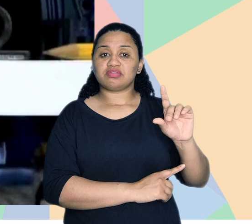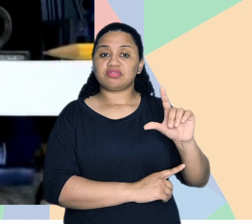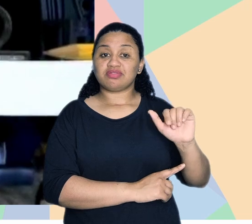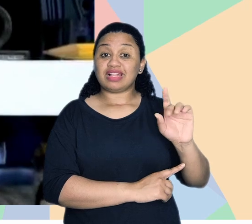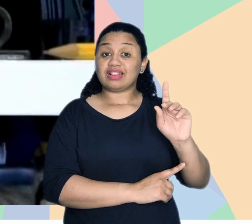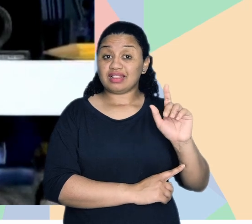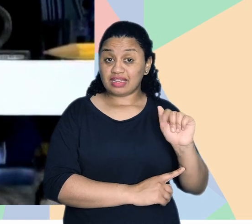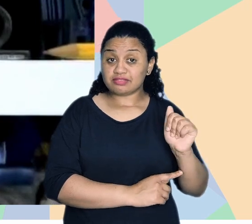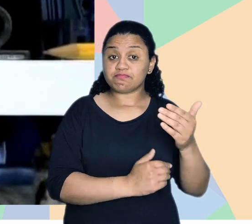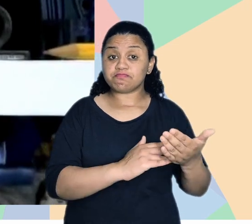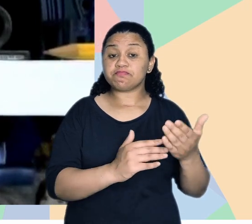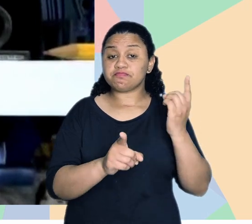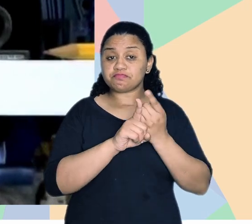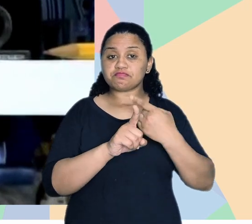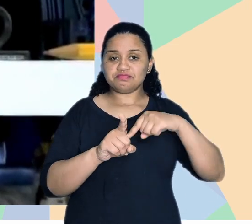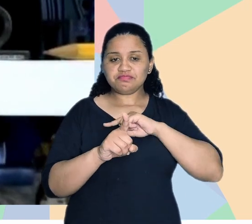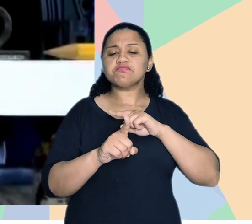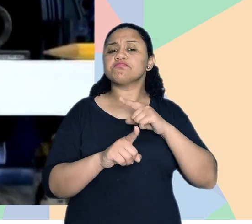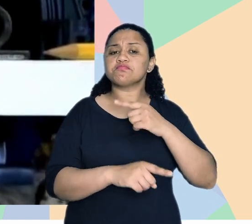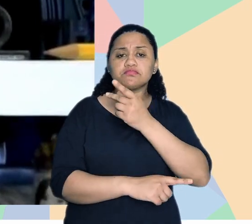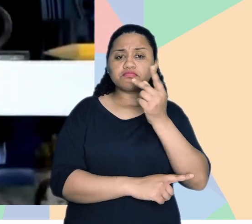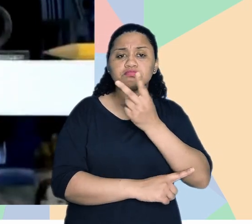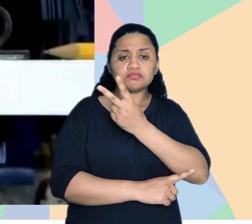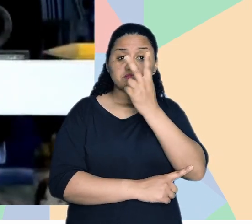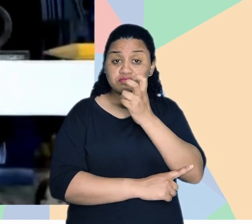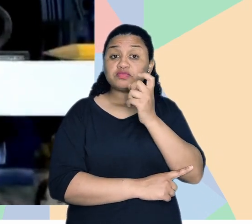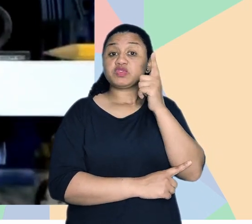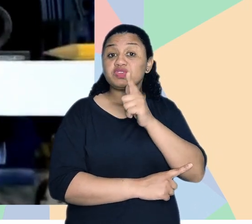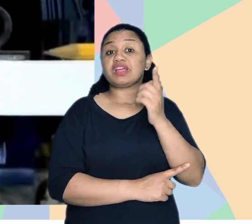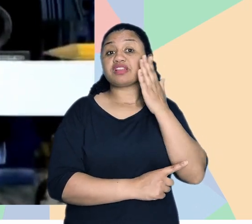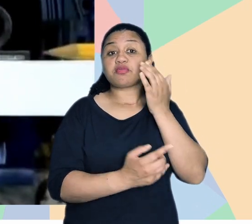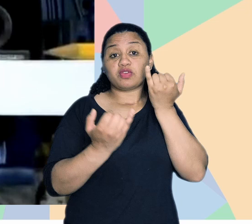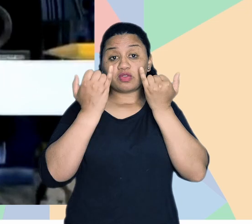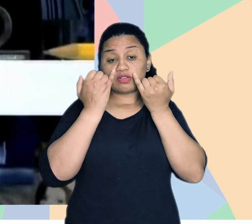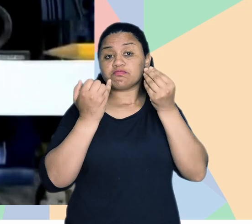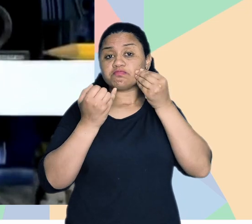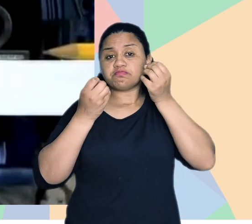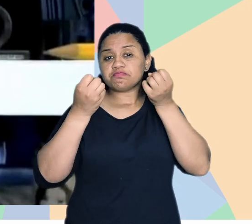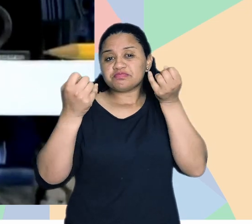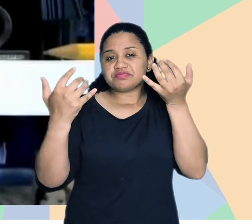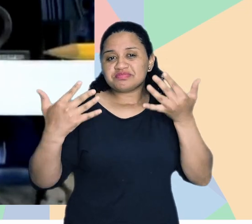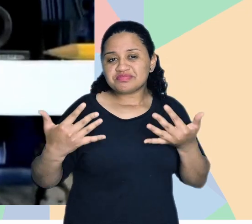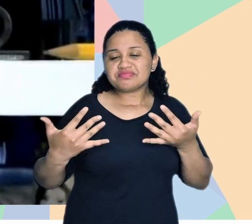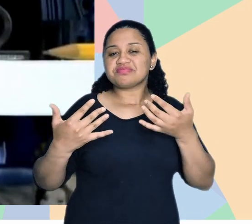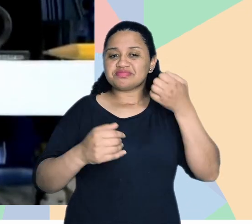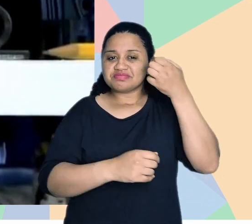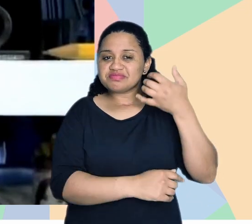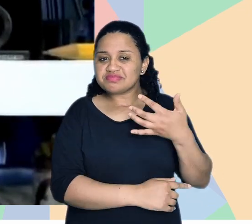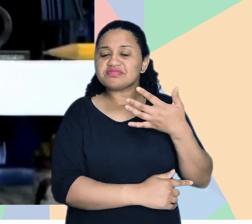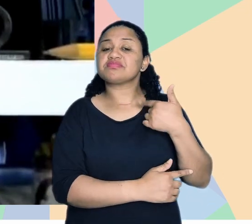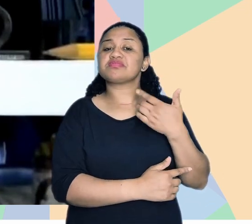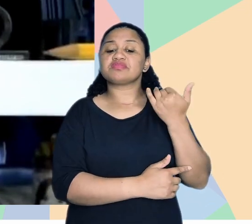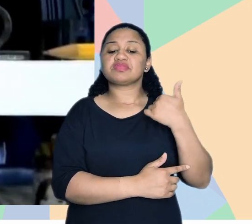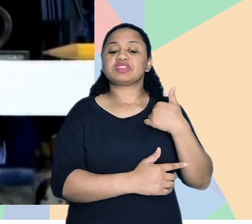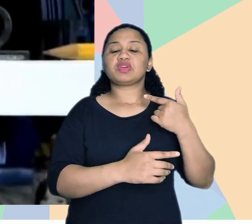então, pelo Spotify, né, a gente consegue ter um público com deficiência visual, né, que tem acesso a essas informações, e a gente tenta descrever,